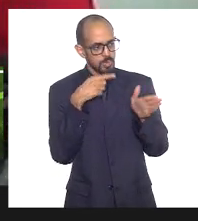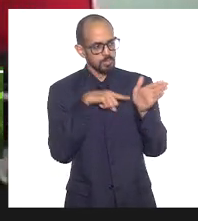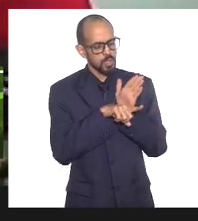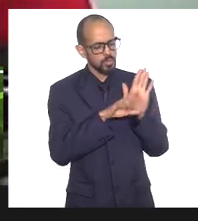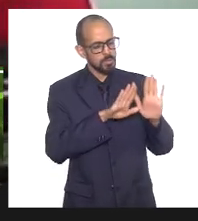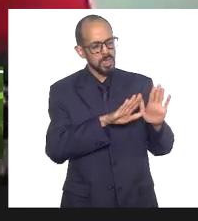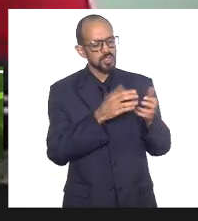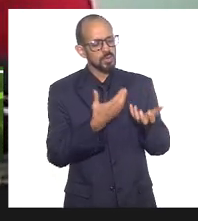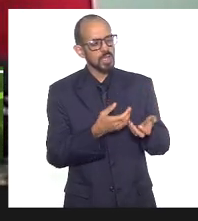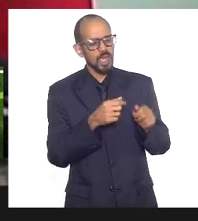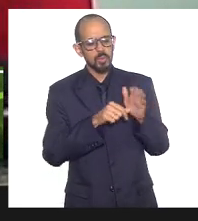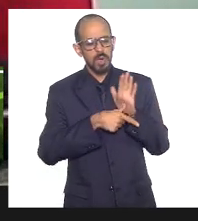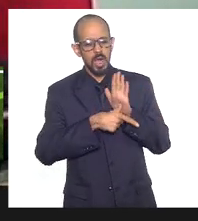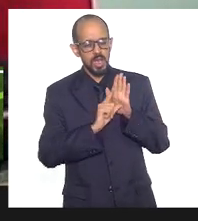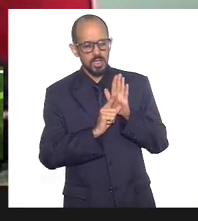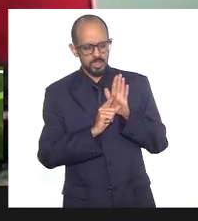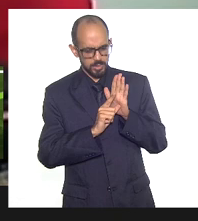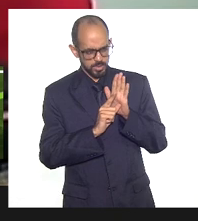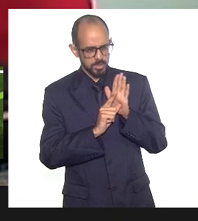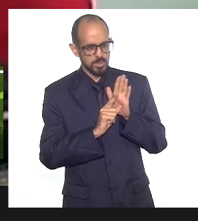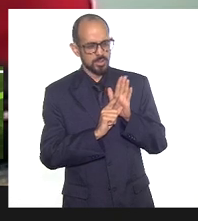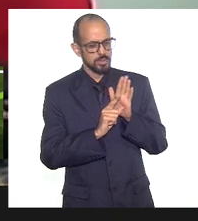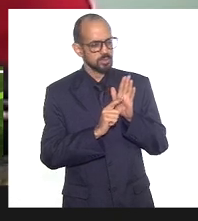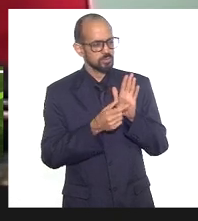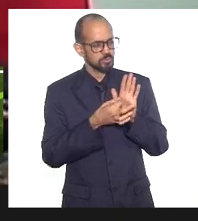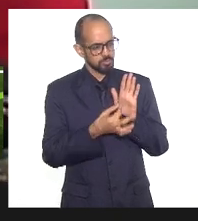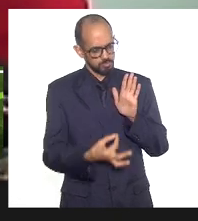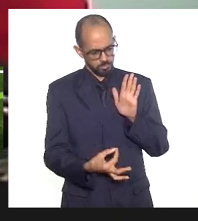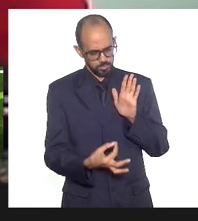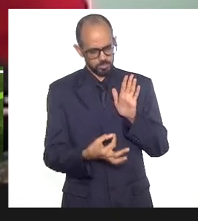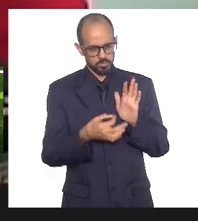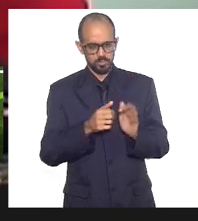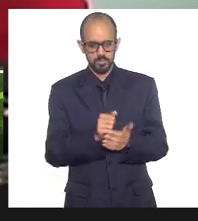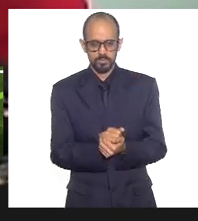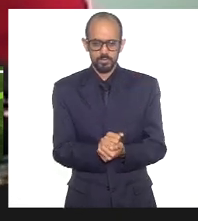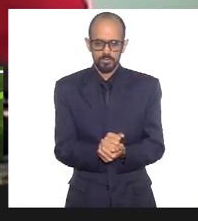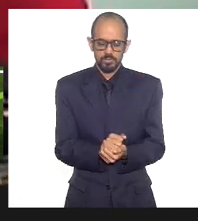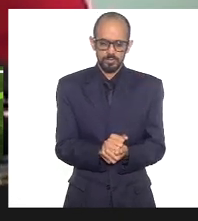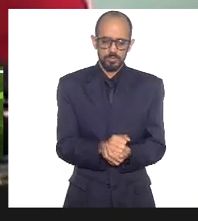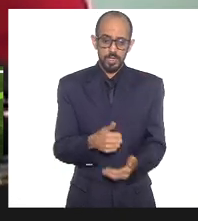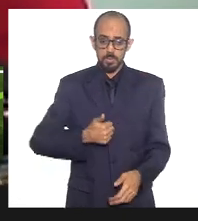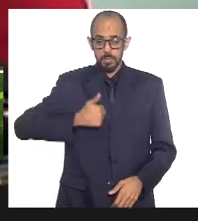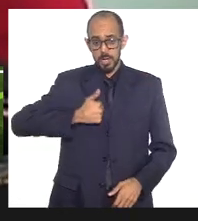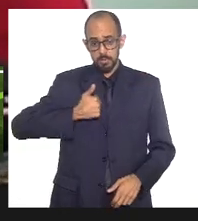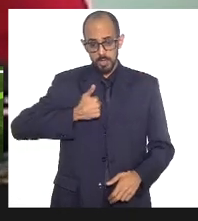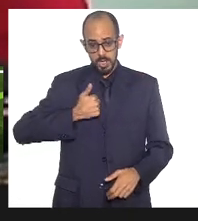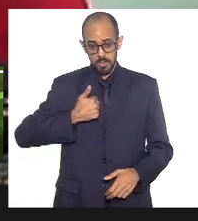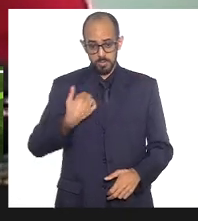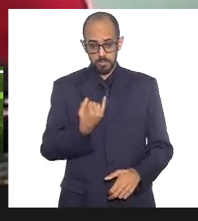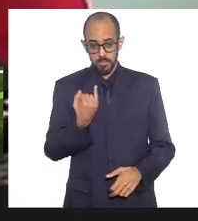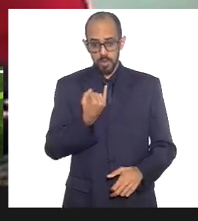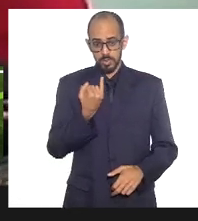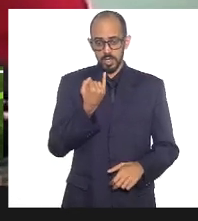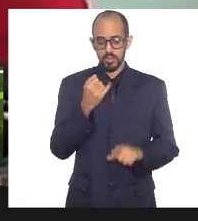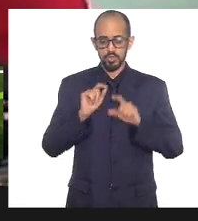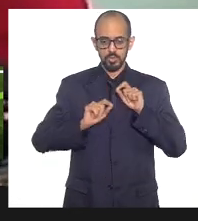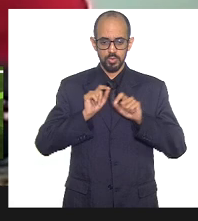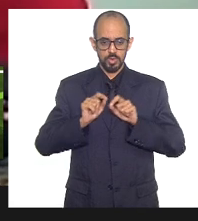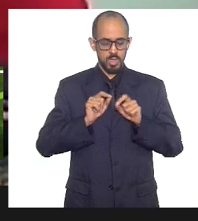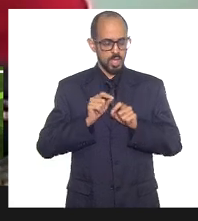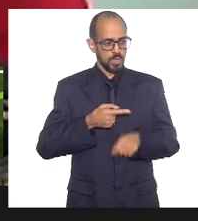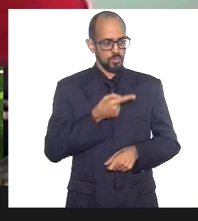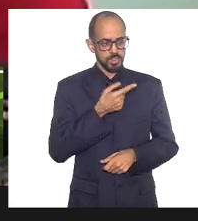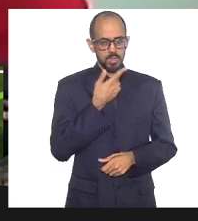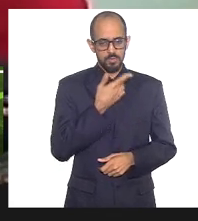eu queria fazer uma brevíssima consideração. Primeiro, eu acho que a importância do destaque que foi